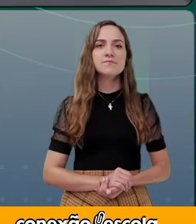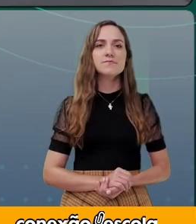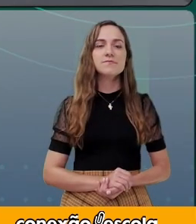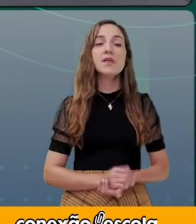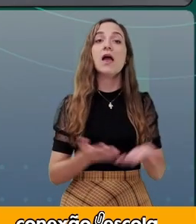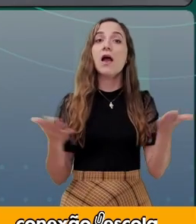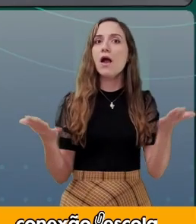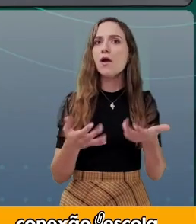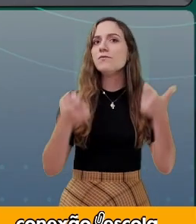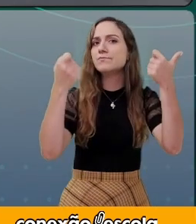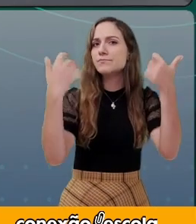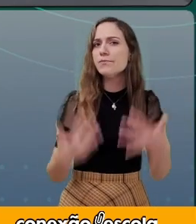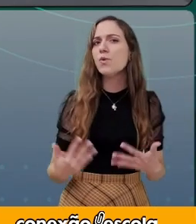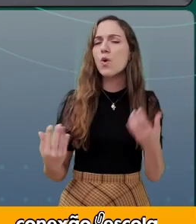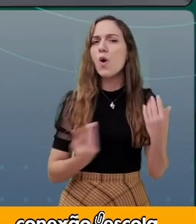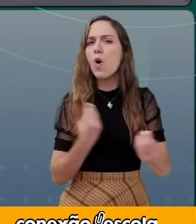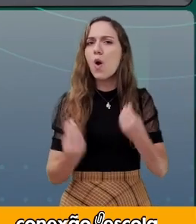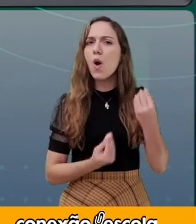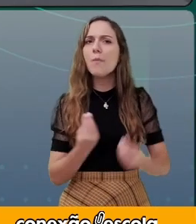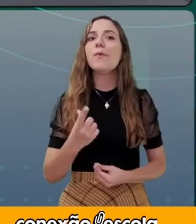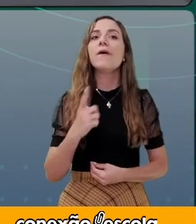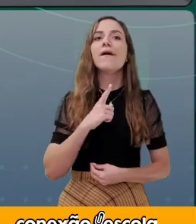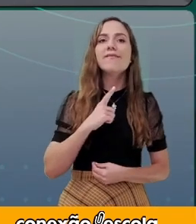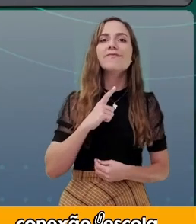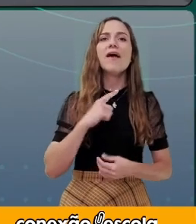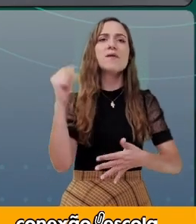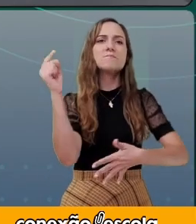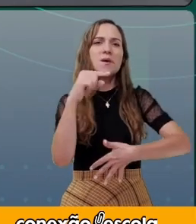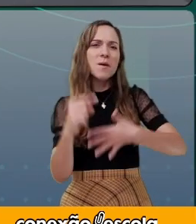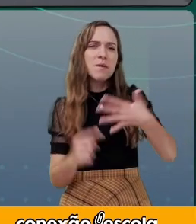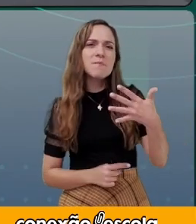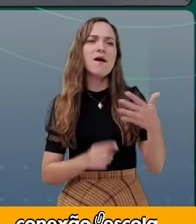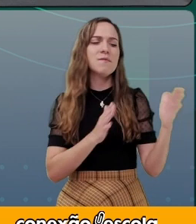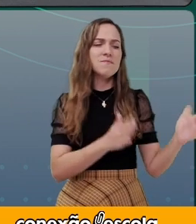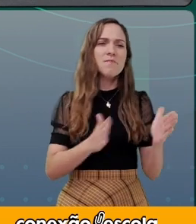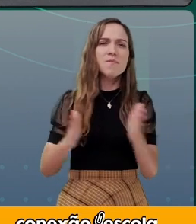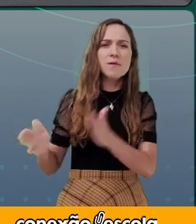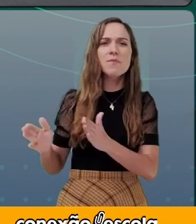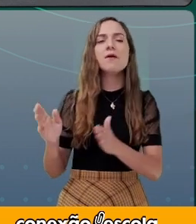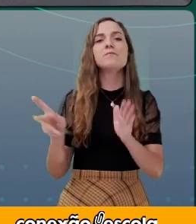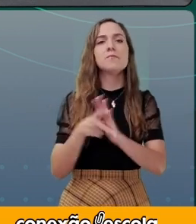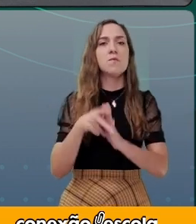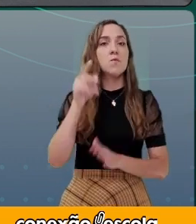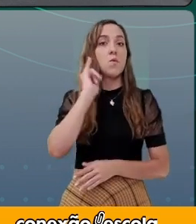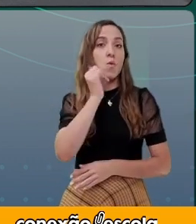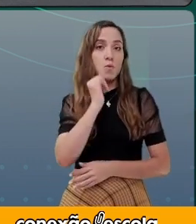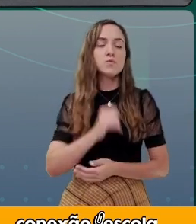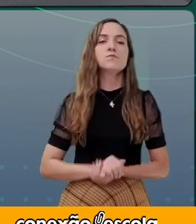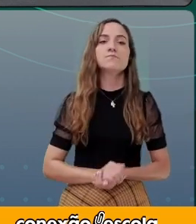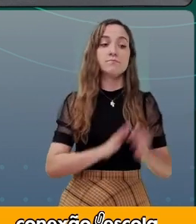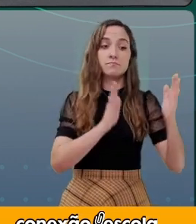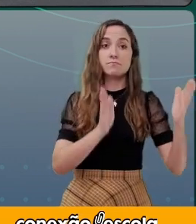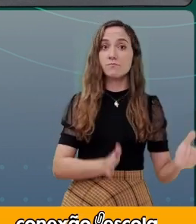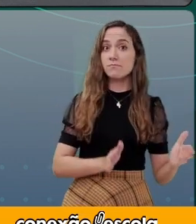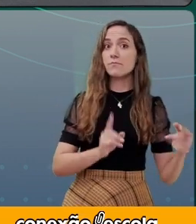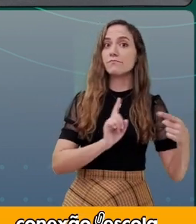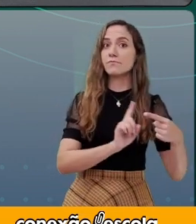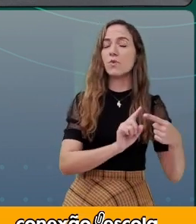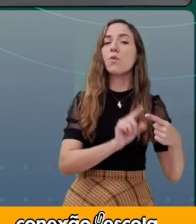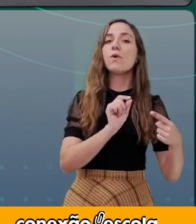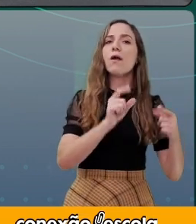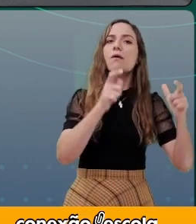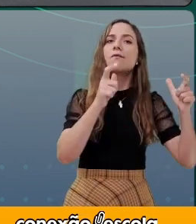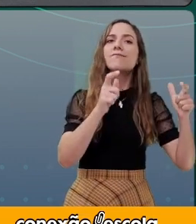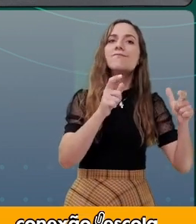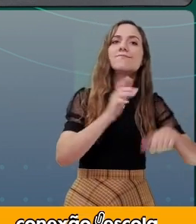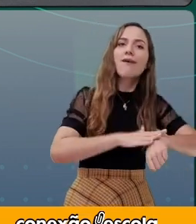Vamos falar sobre os elementos do conto, partes do conto. Tempo. Em que